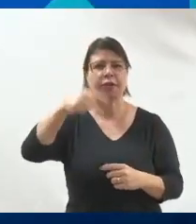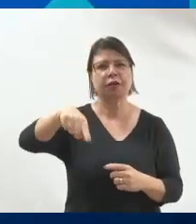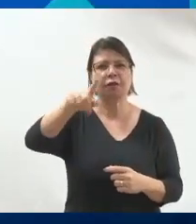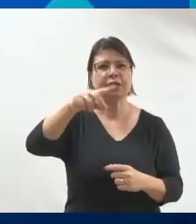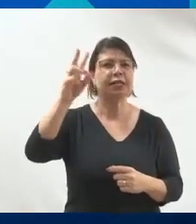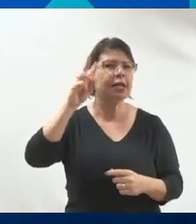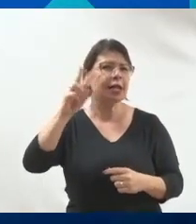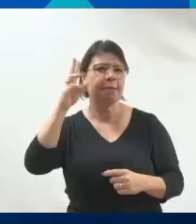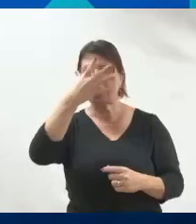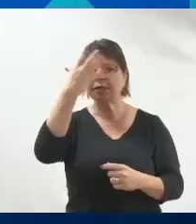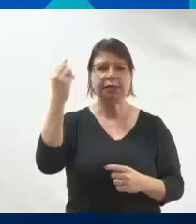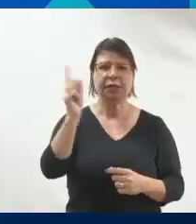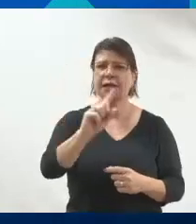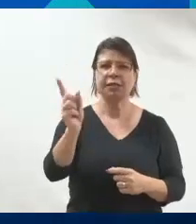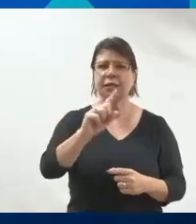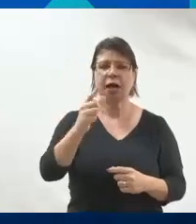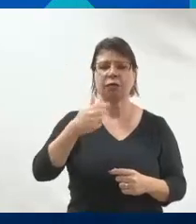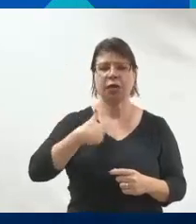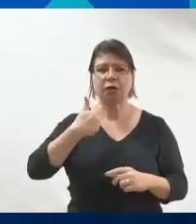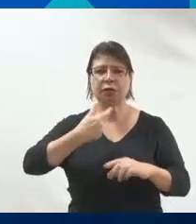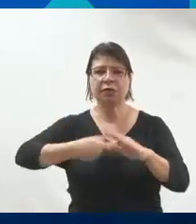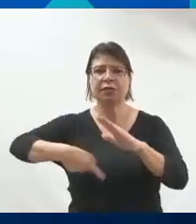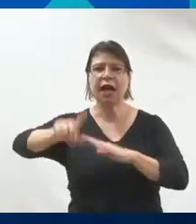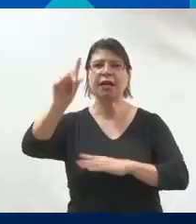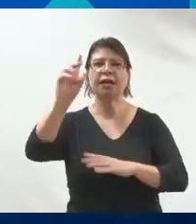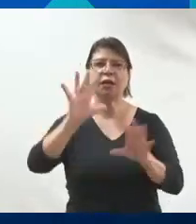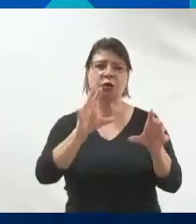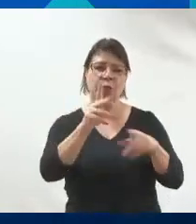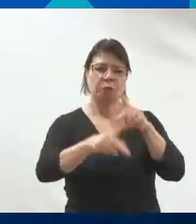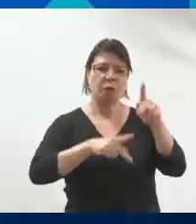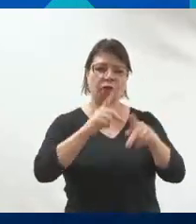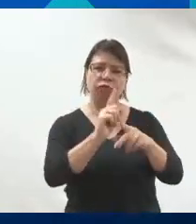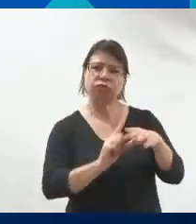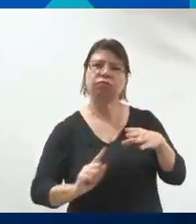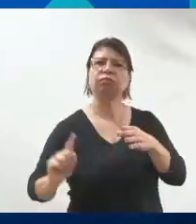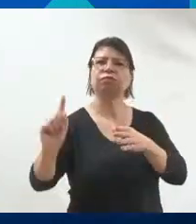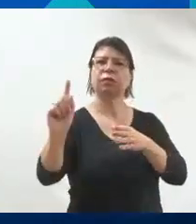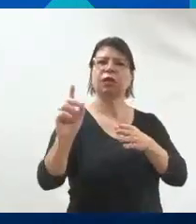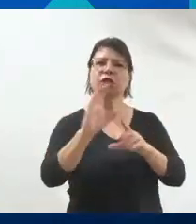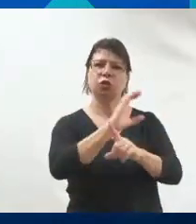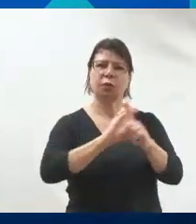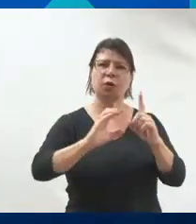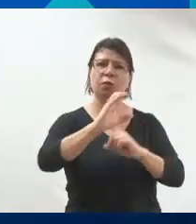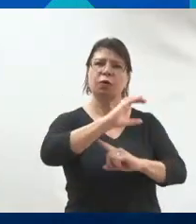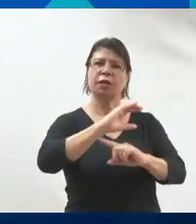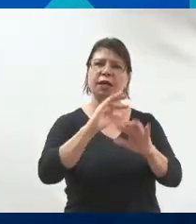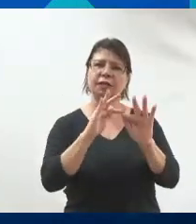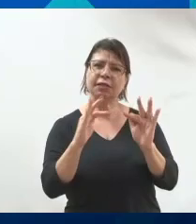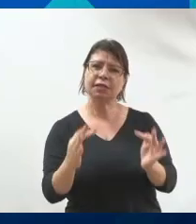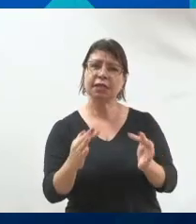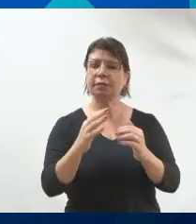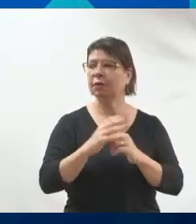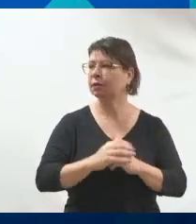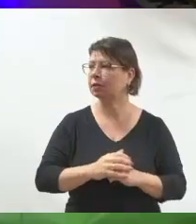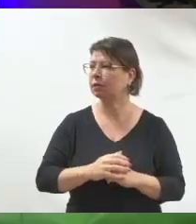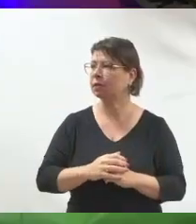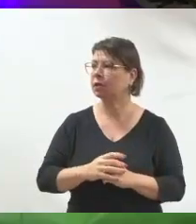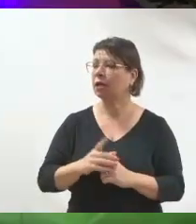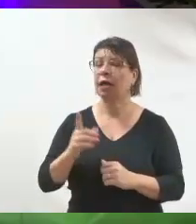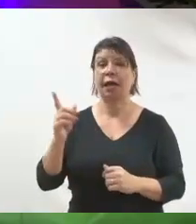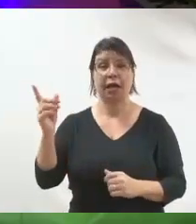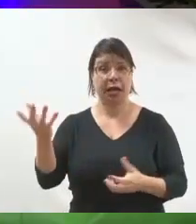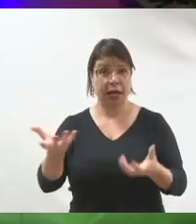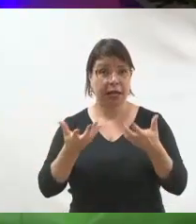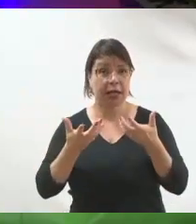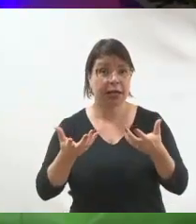por aquela pessoa que saiu do meio do povo, que saiu de uma comunidade... Olha o que é mais importante ali. Ele